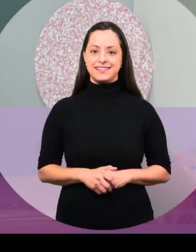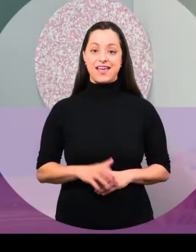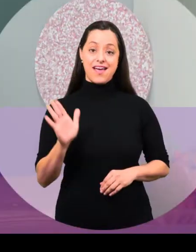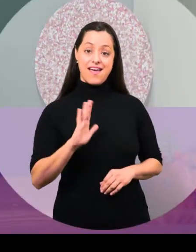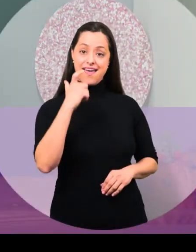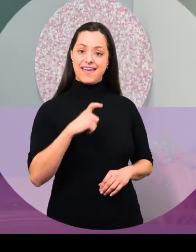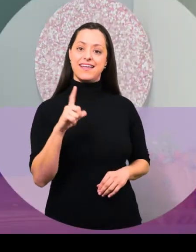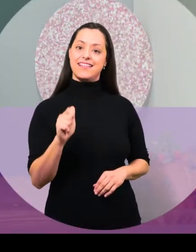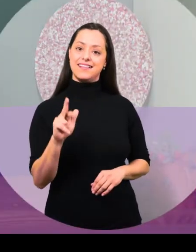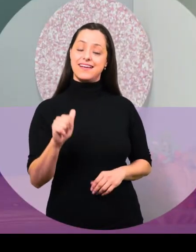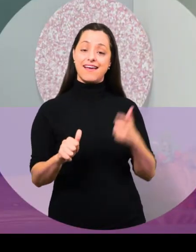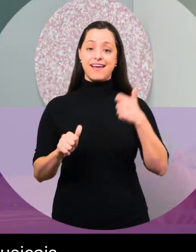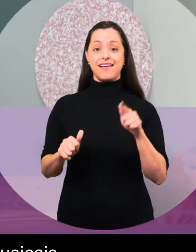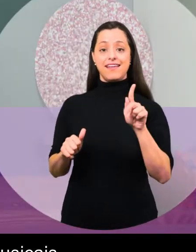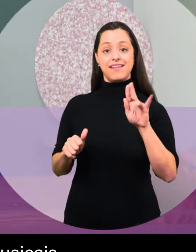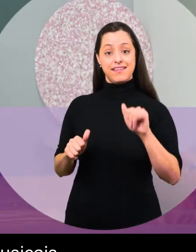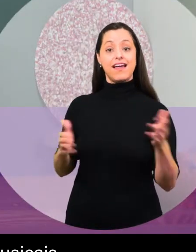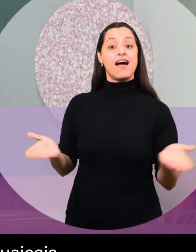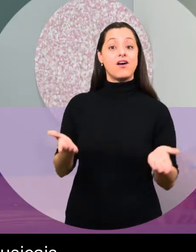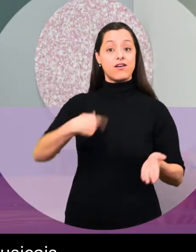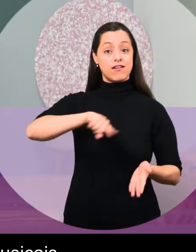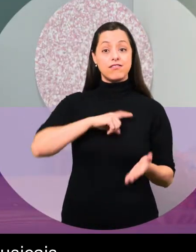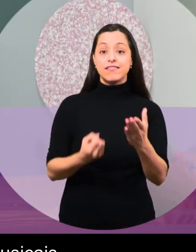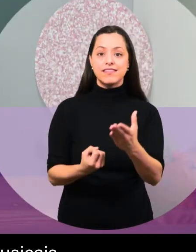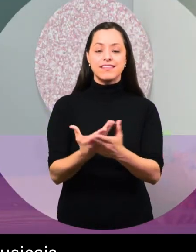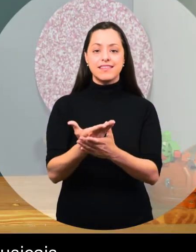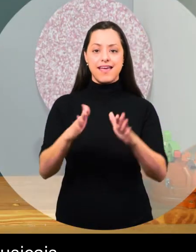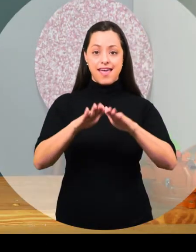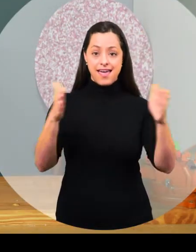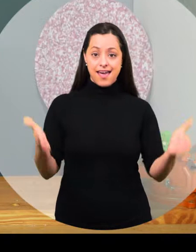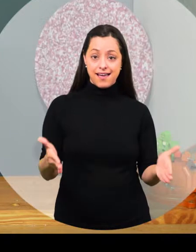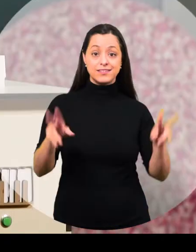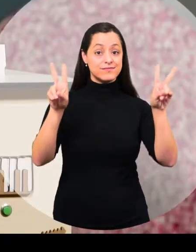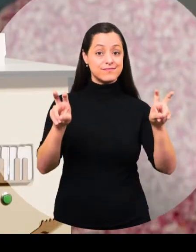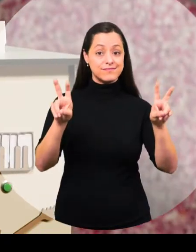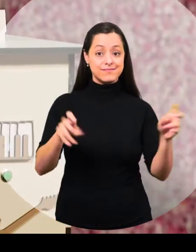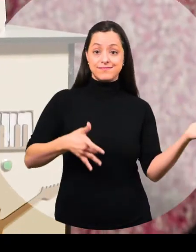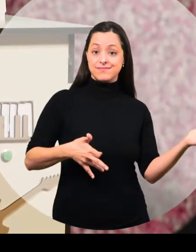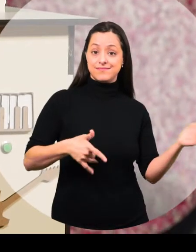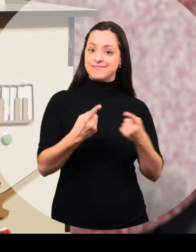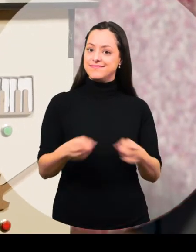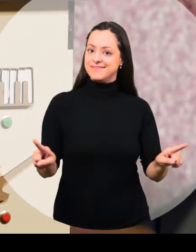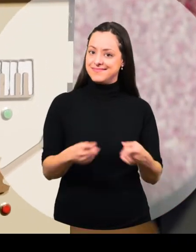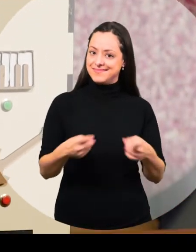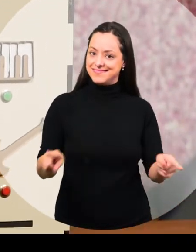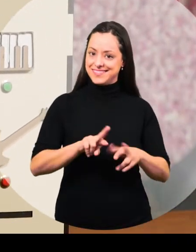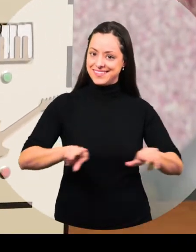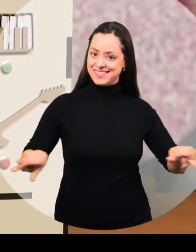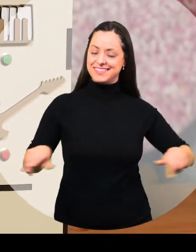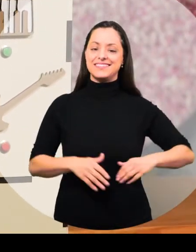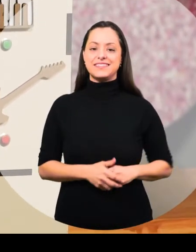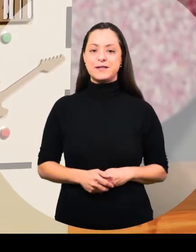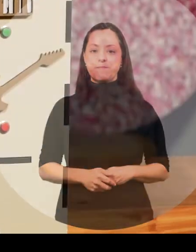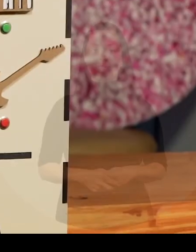Oi, sou a Lara. Oi, eu sou o Gui. E a gente vai fazer uma caixa de instrumentos musicais. Vamos lá? Lara e Gui estão em uma oficina